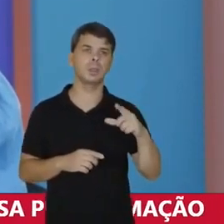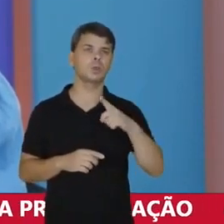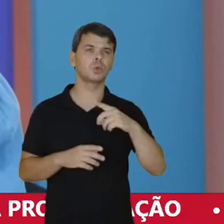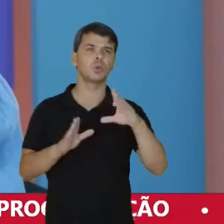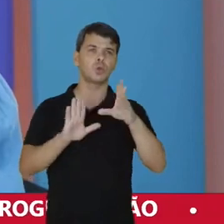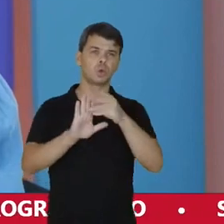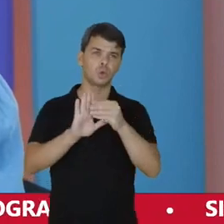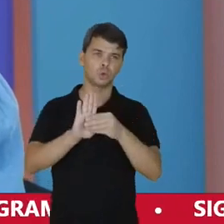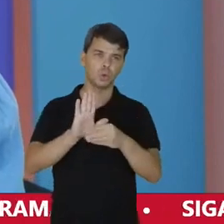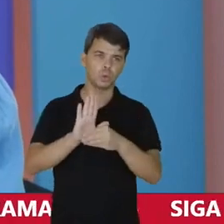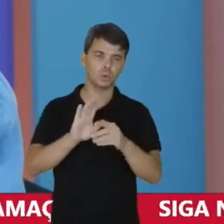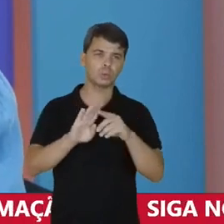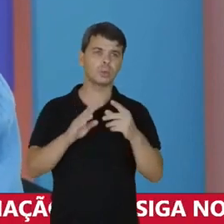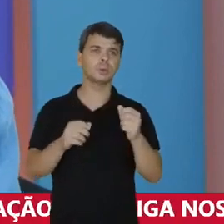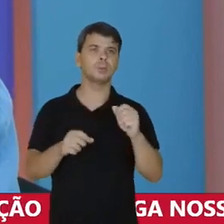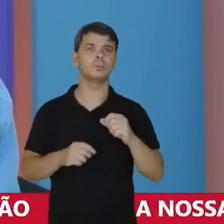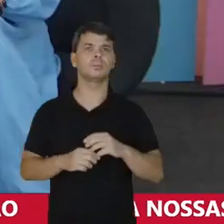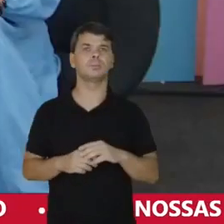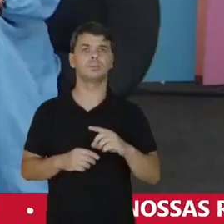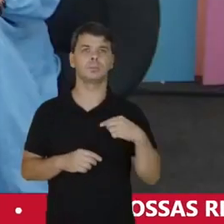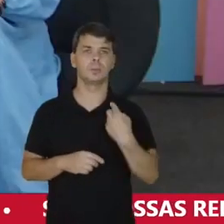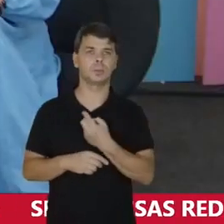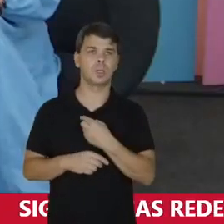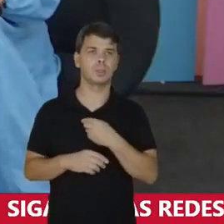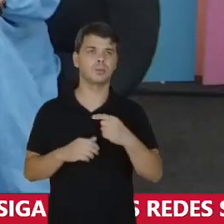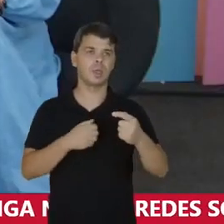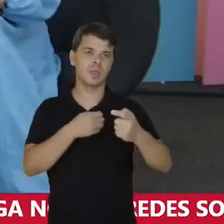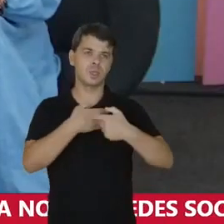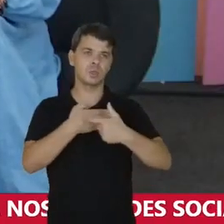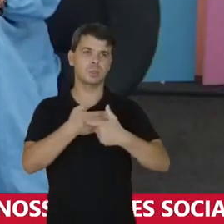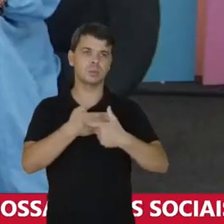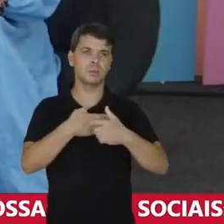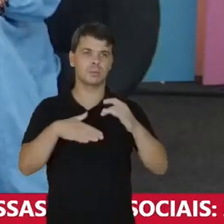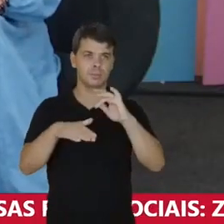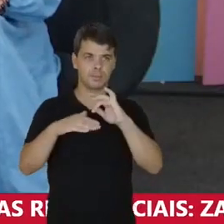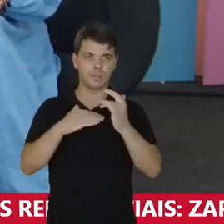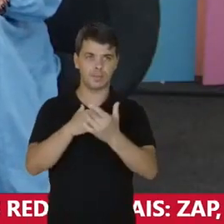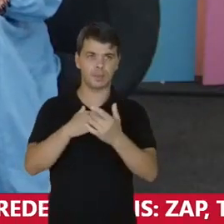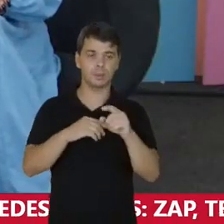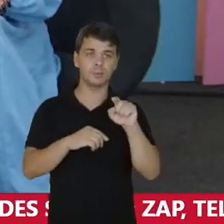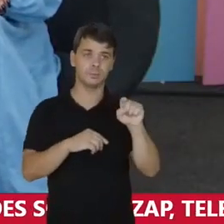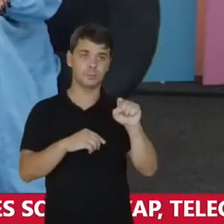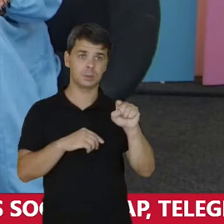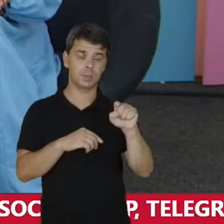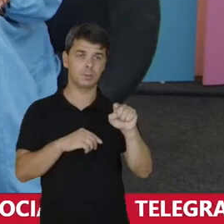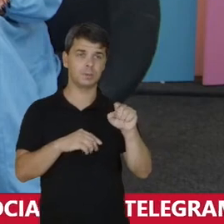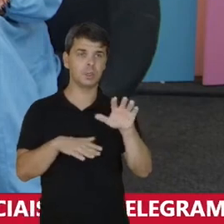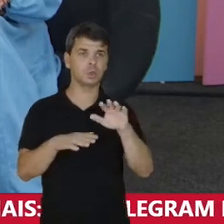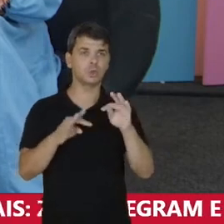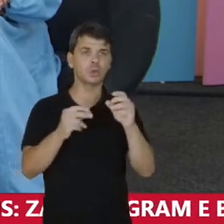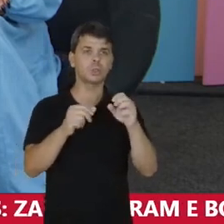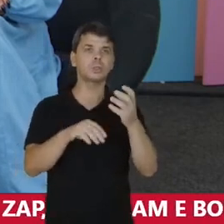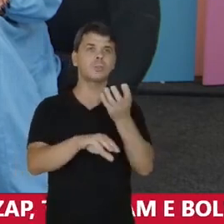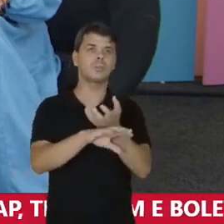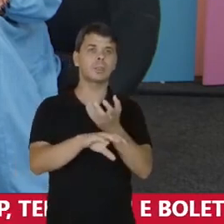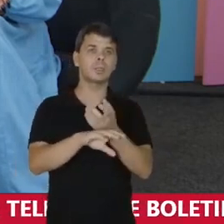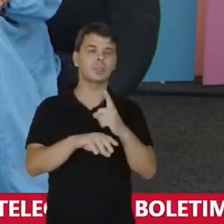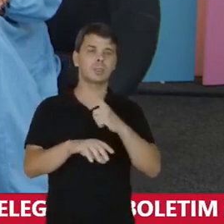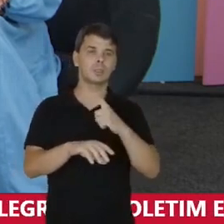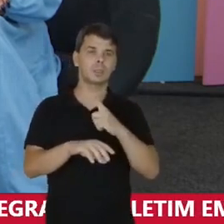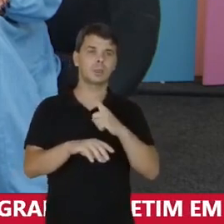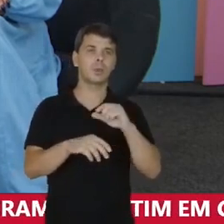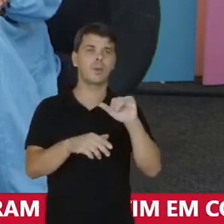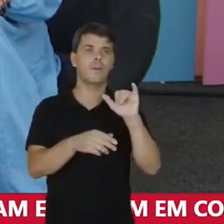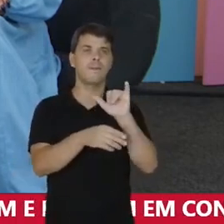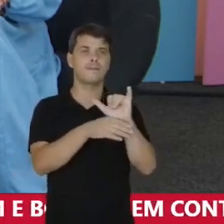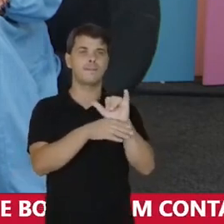mais Conteúdo esperando por você Não esquece De curtir a gente Nas redes sociais Assim você fica Sempre por dentro De tudo que acontece Por aqui